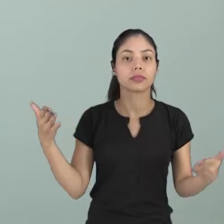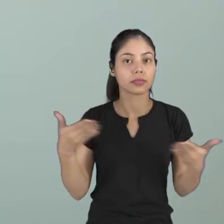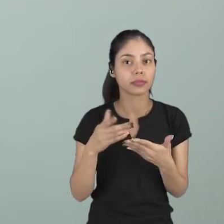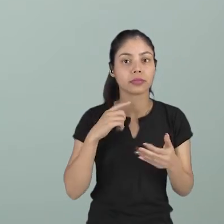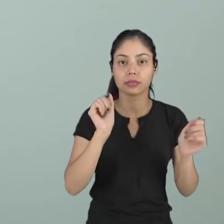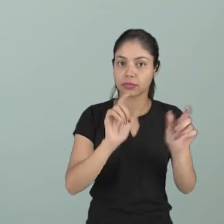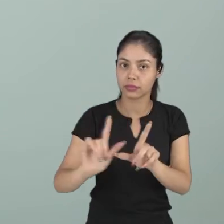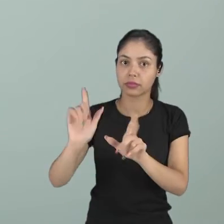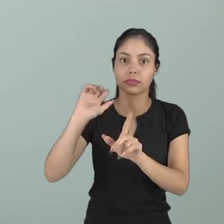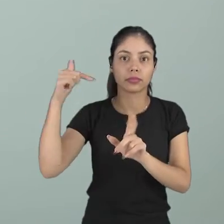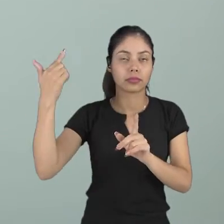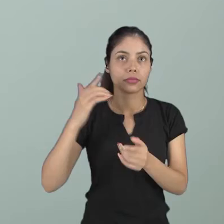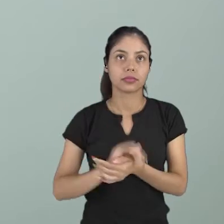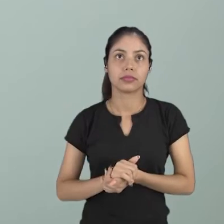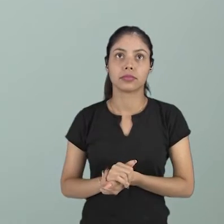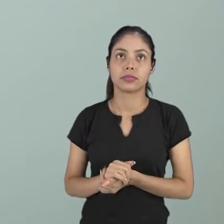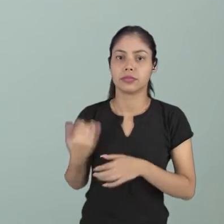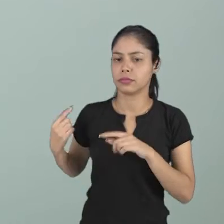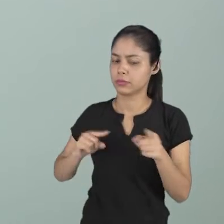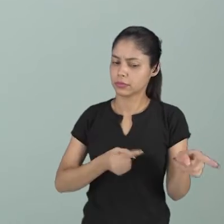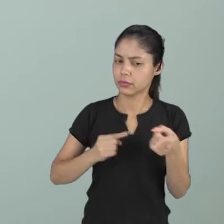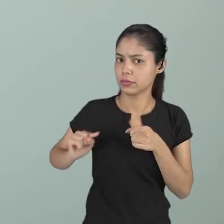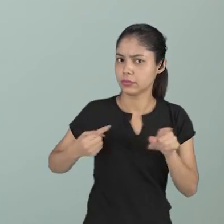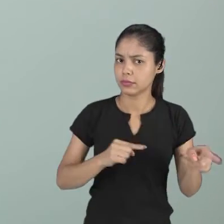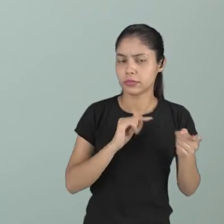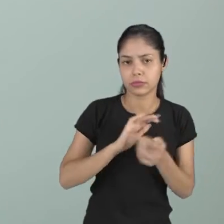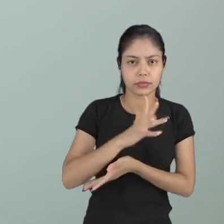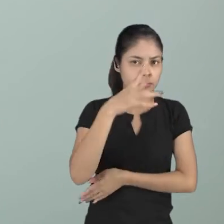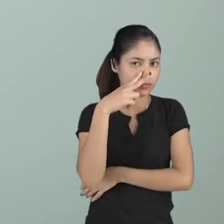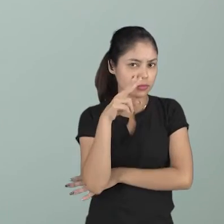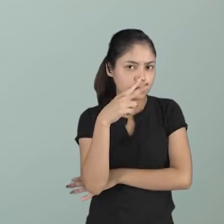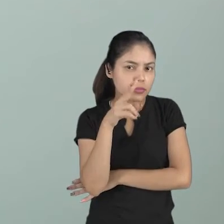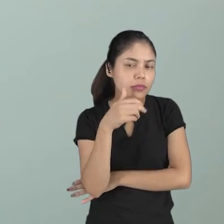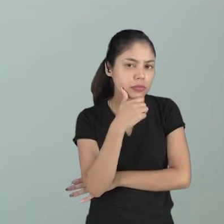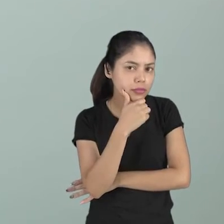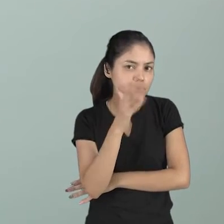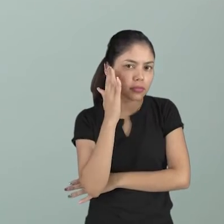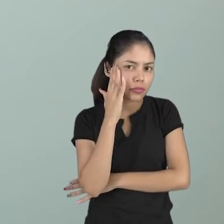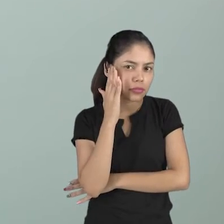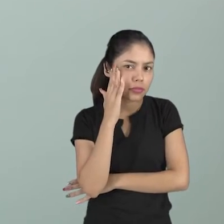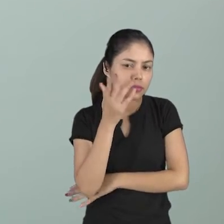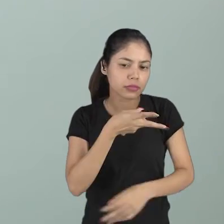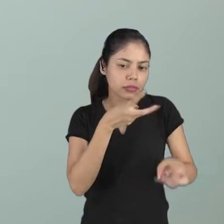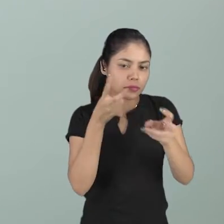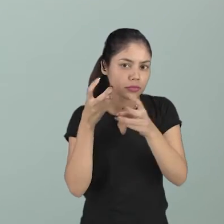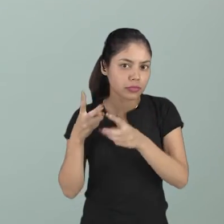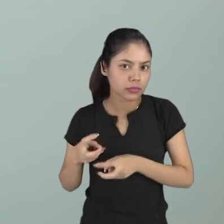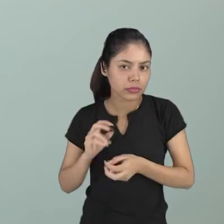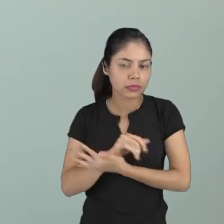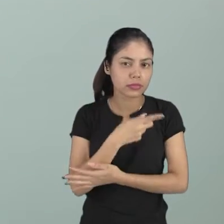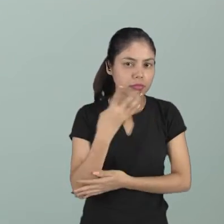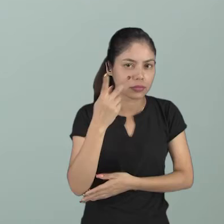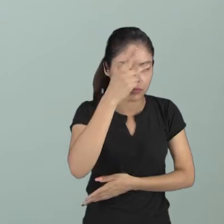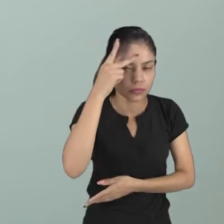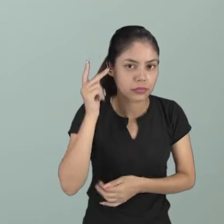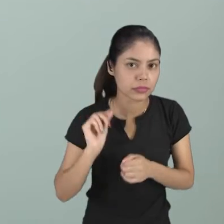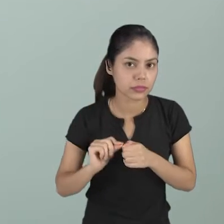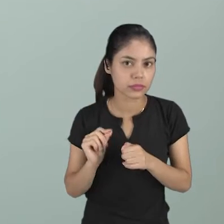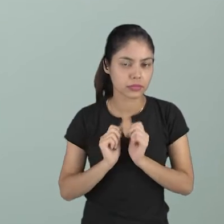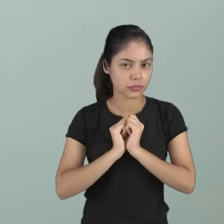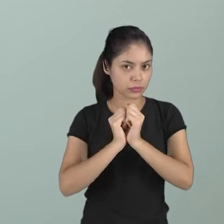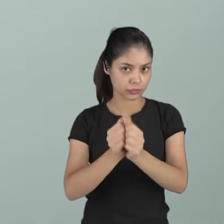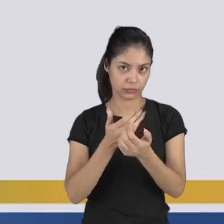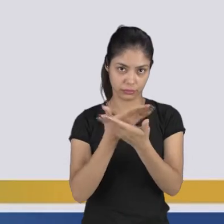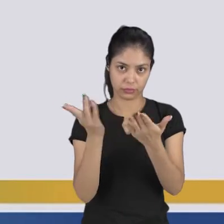que eu trago para vocês e eu quero um desafio. Veja se você consegue entender, perceber quantas pessoas fazem parte